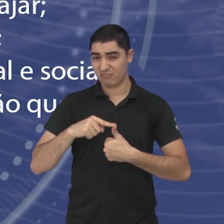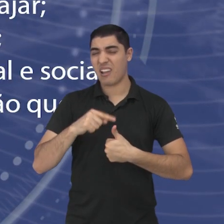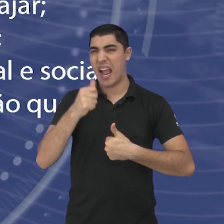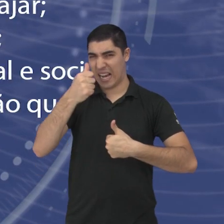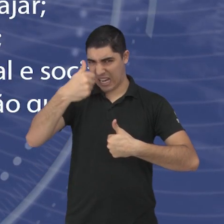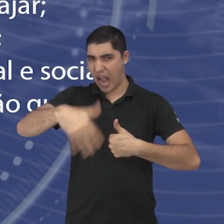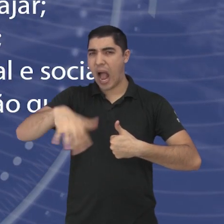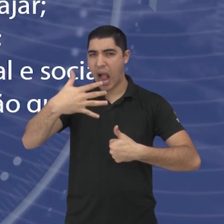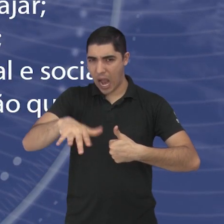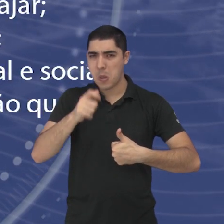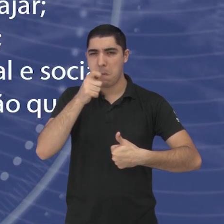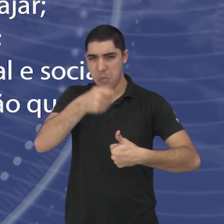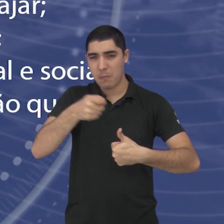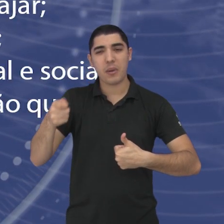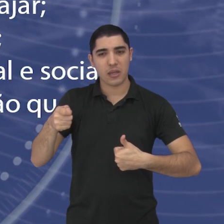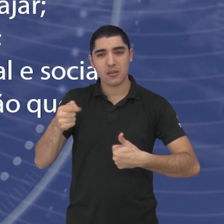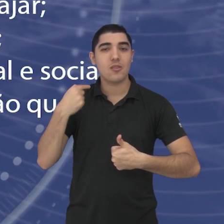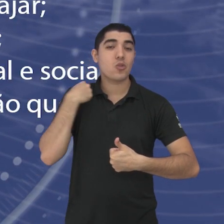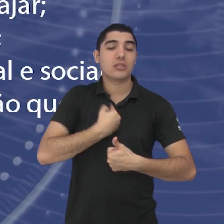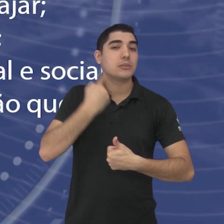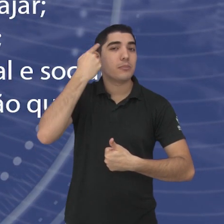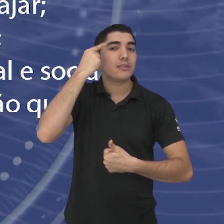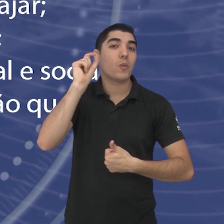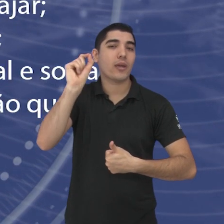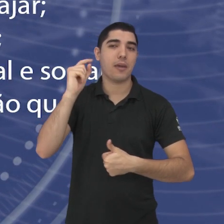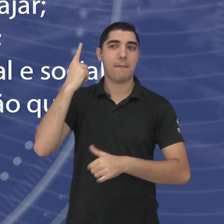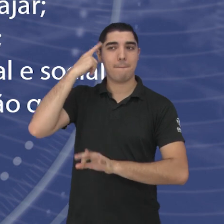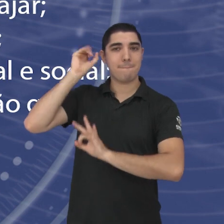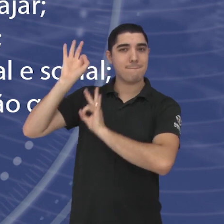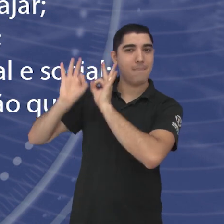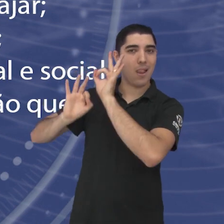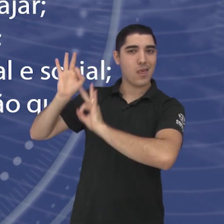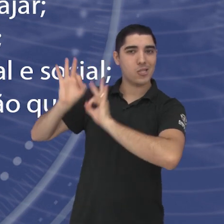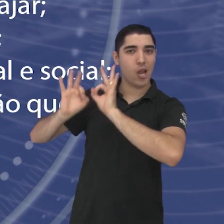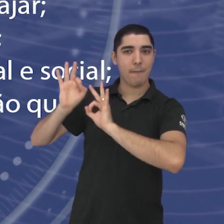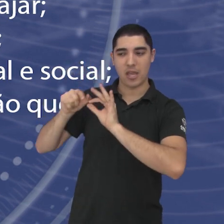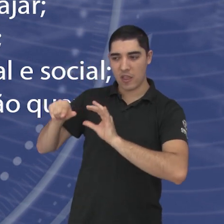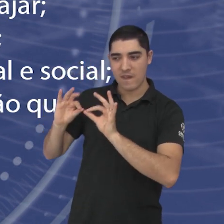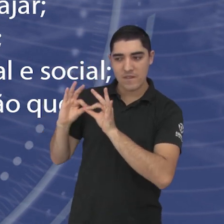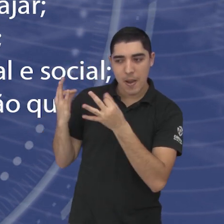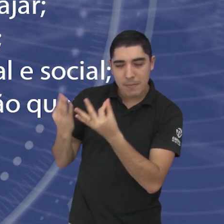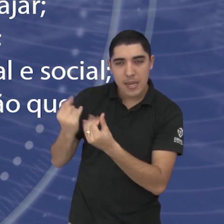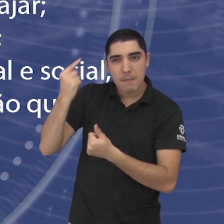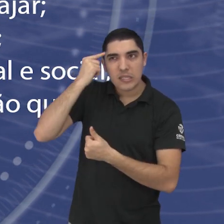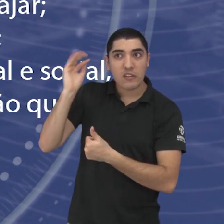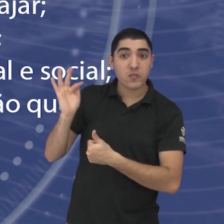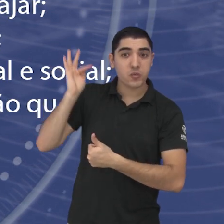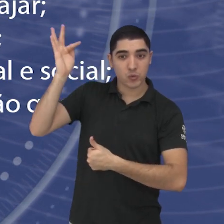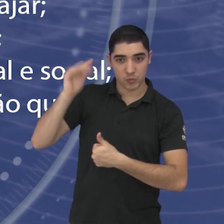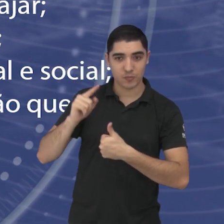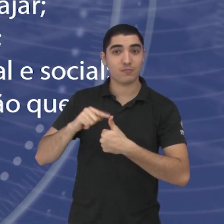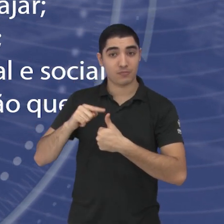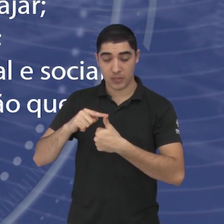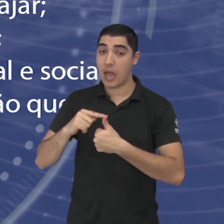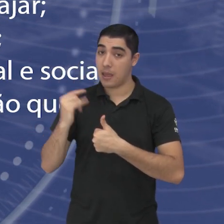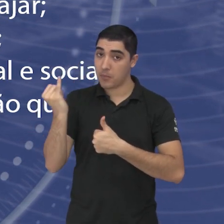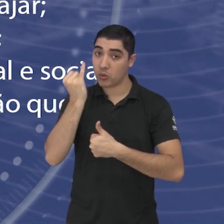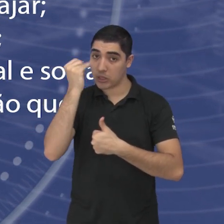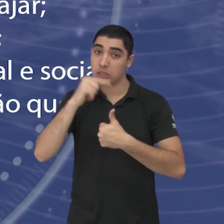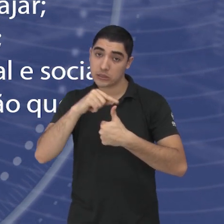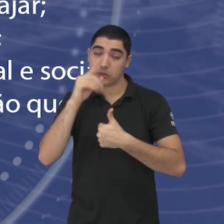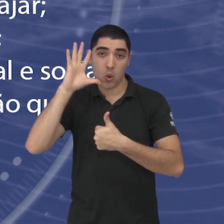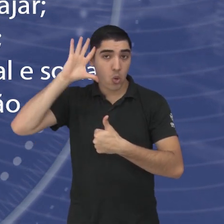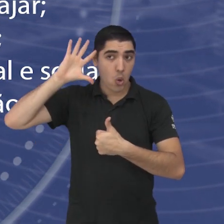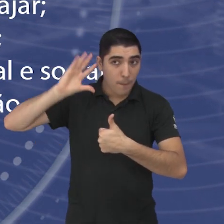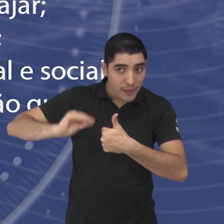é uma coisa a se pensar, Principalmente quando a gente fala de planejamento, desse planejamento familiar de futuro. Tem que ser levado em